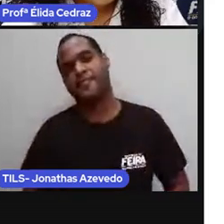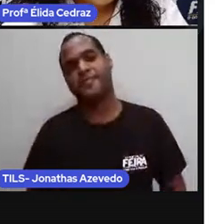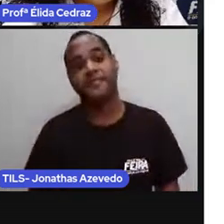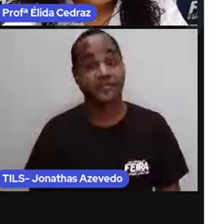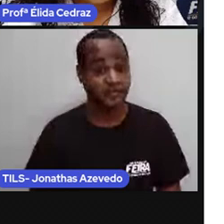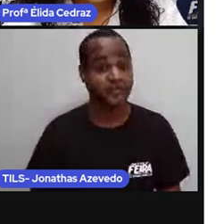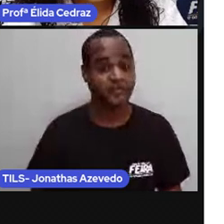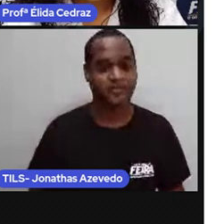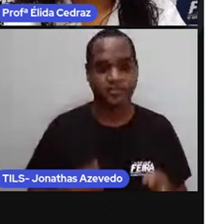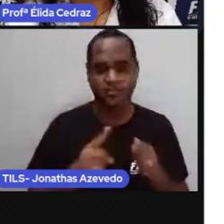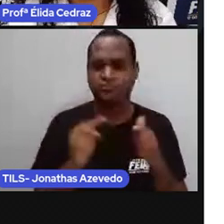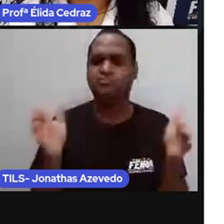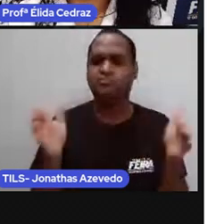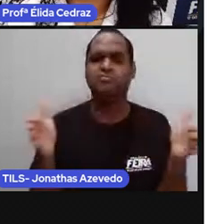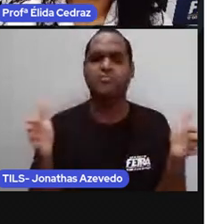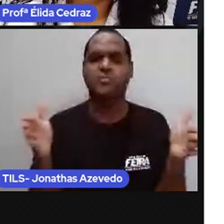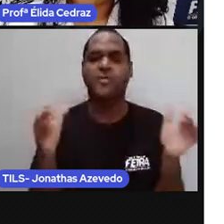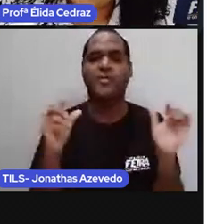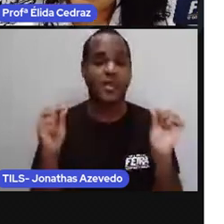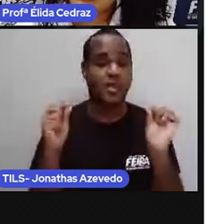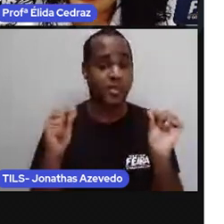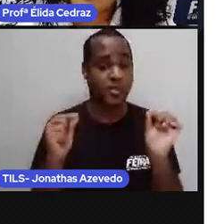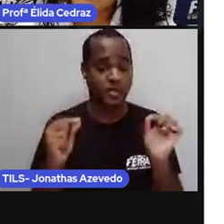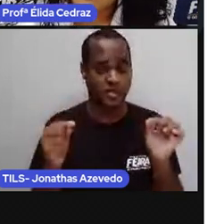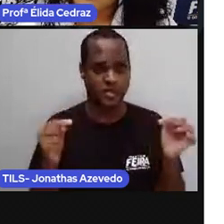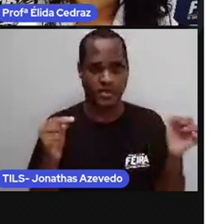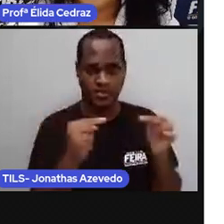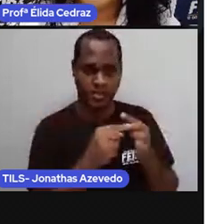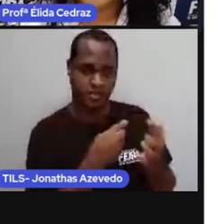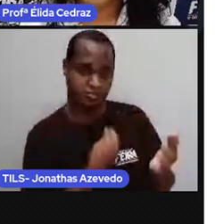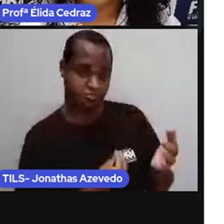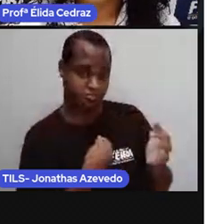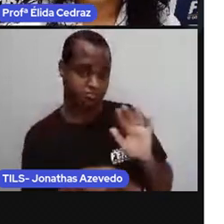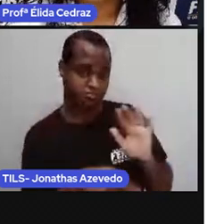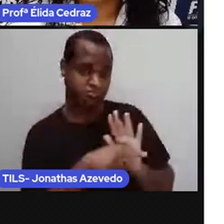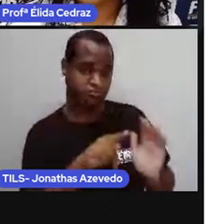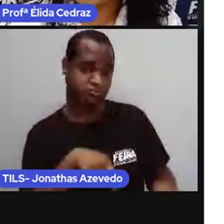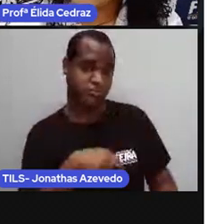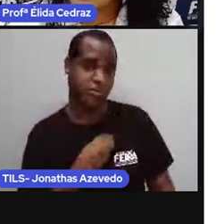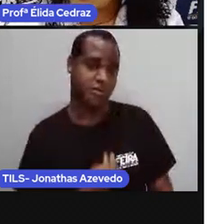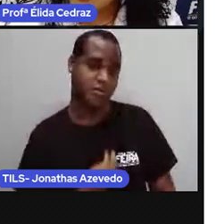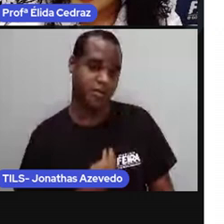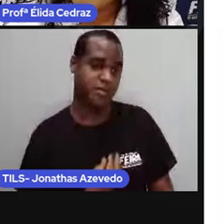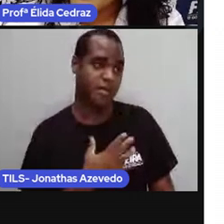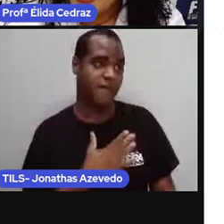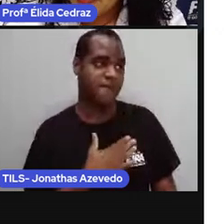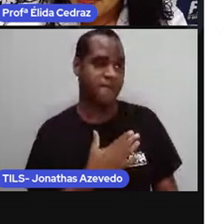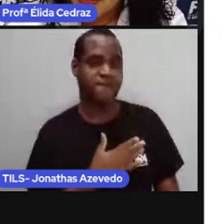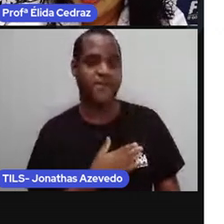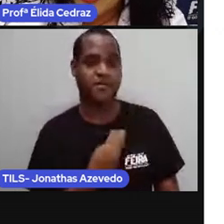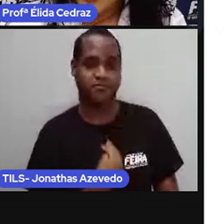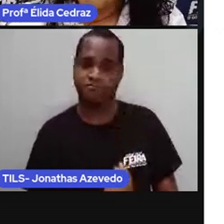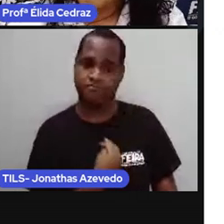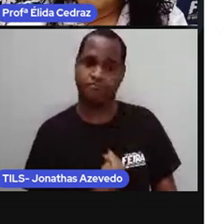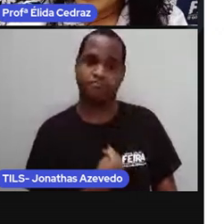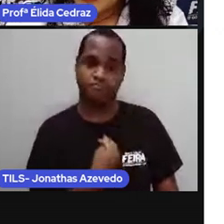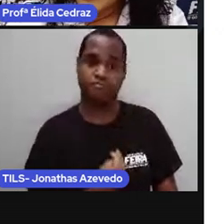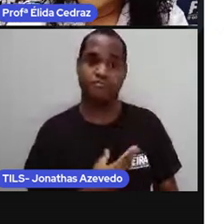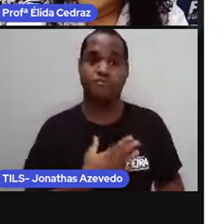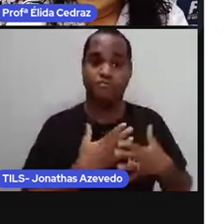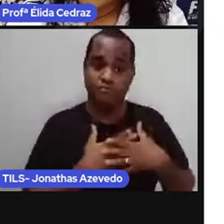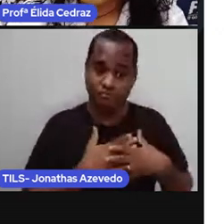linha do tempo é somente minha. Porque a linha do tempo fala da nossa vida, da minha vida. A